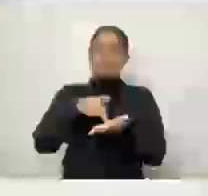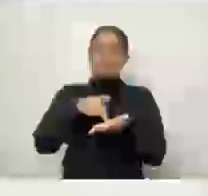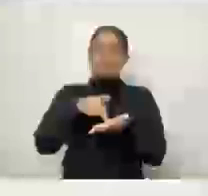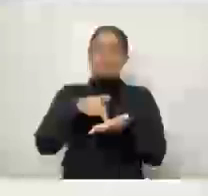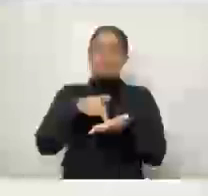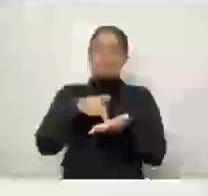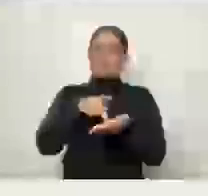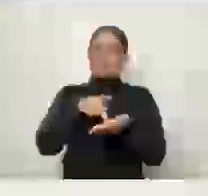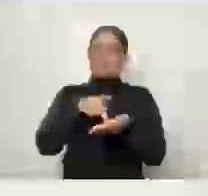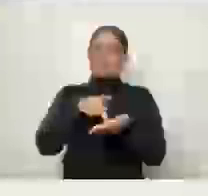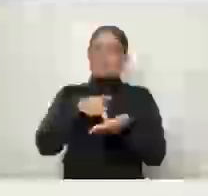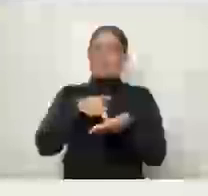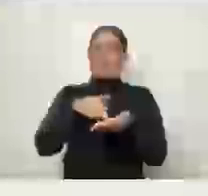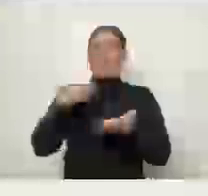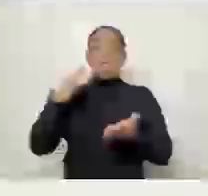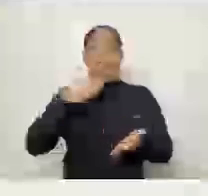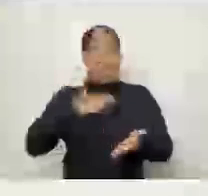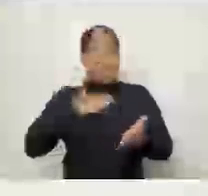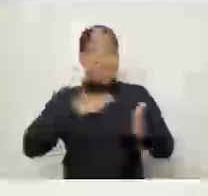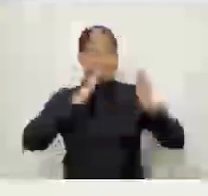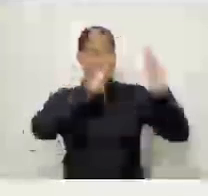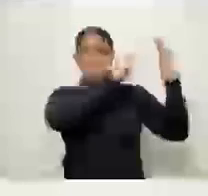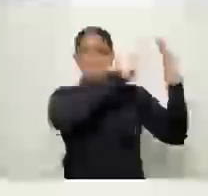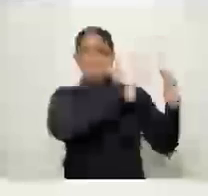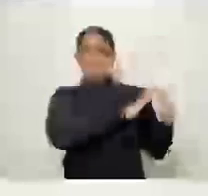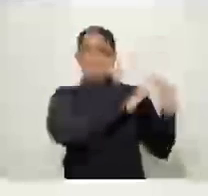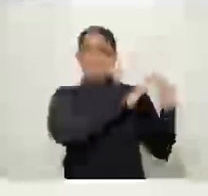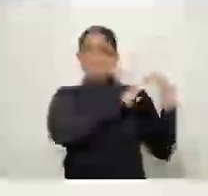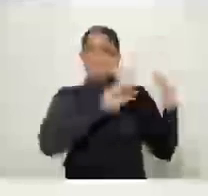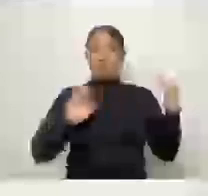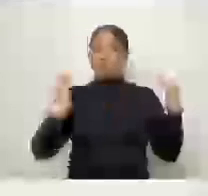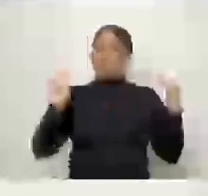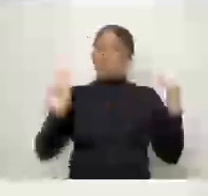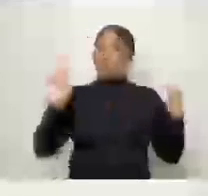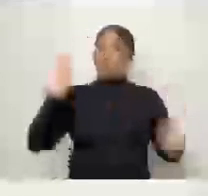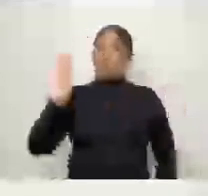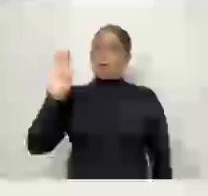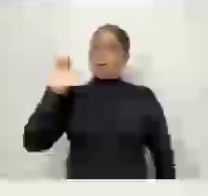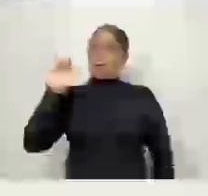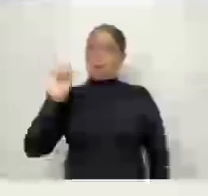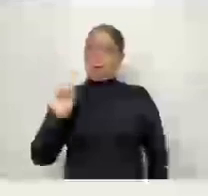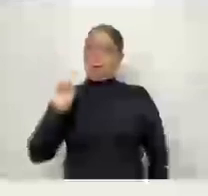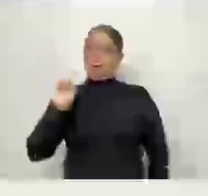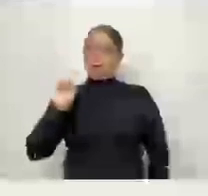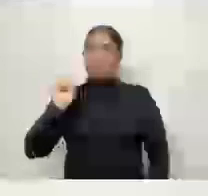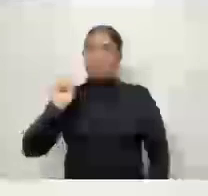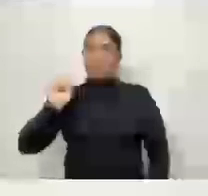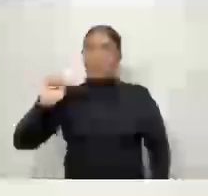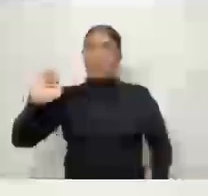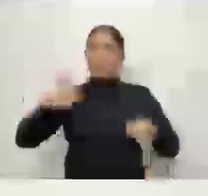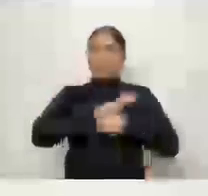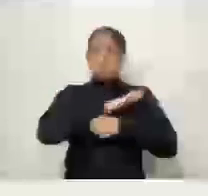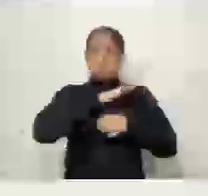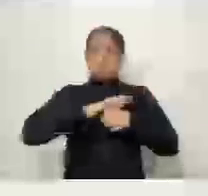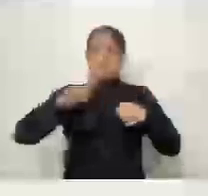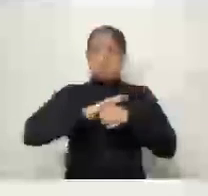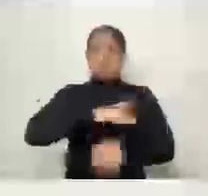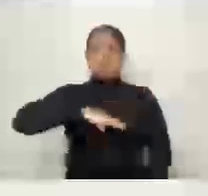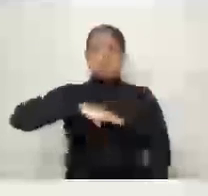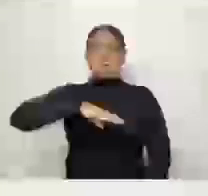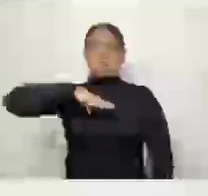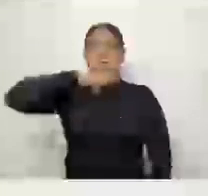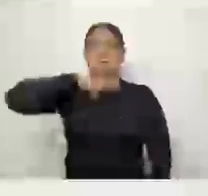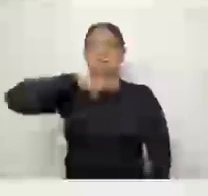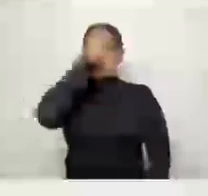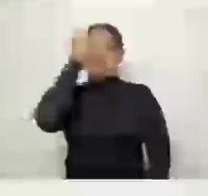ela está superlotada. Nós participamos, eu e você e todos os vereadores. Ela está supercarregada.